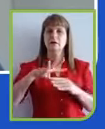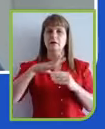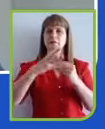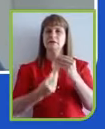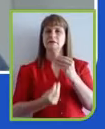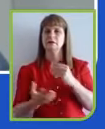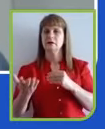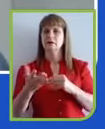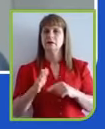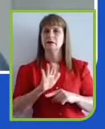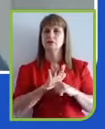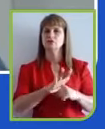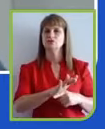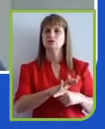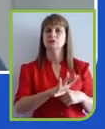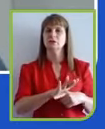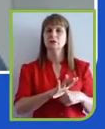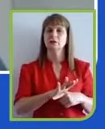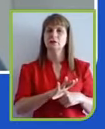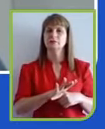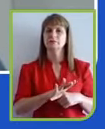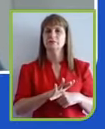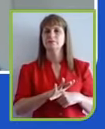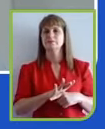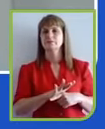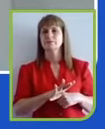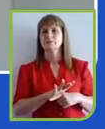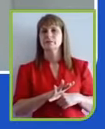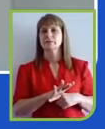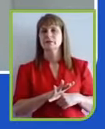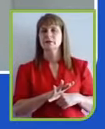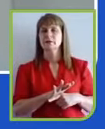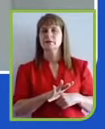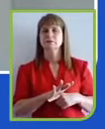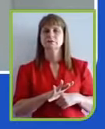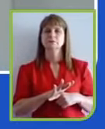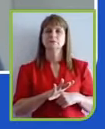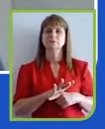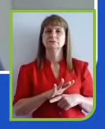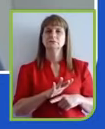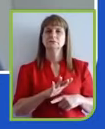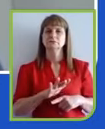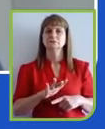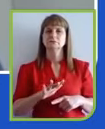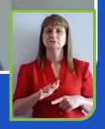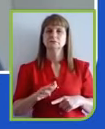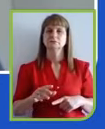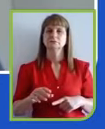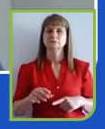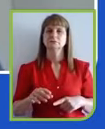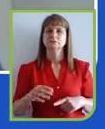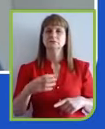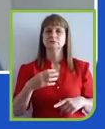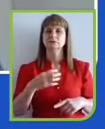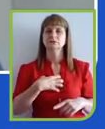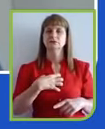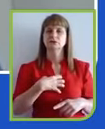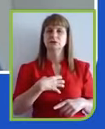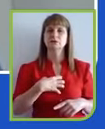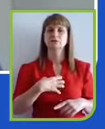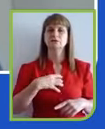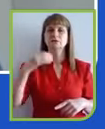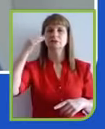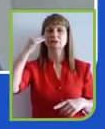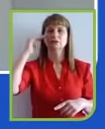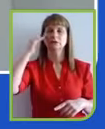e, concretamente, que contribuição quer trazer para o desenvolvimento sustentável. dessa forma, entendemos que vamos,